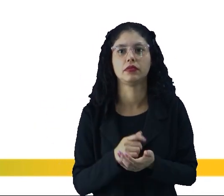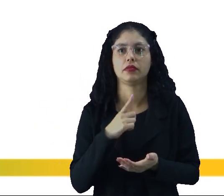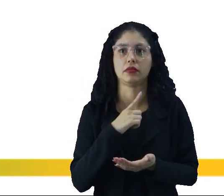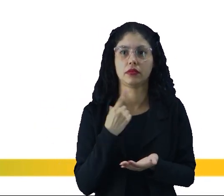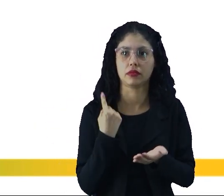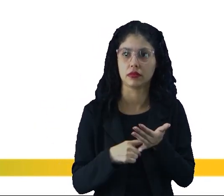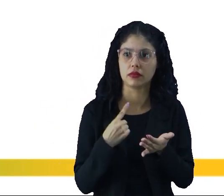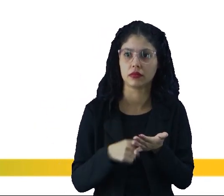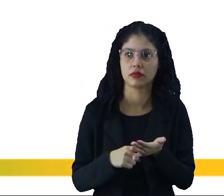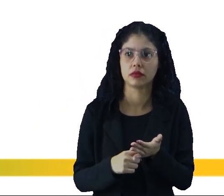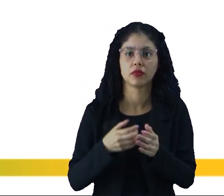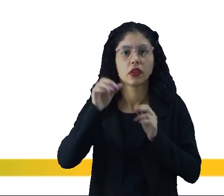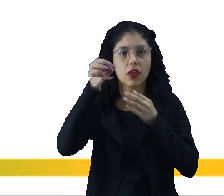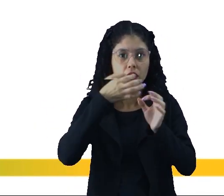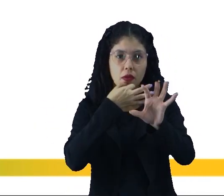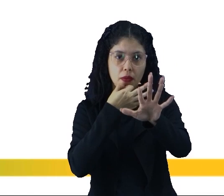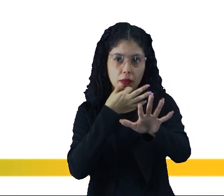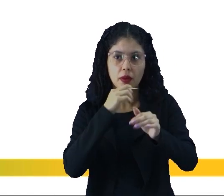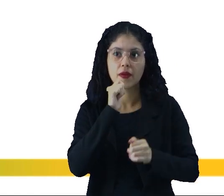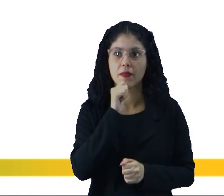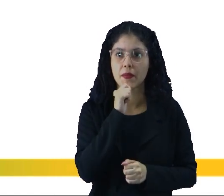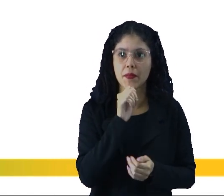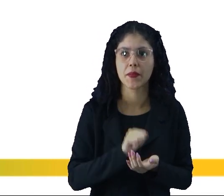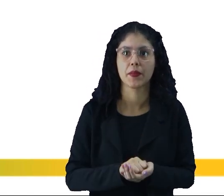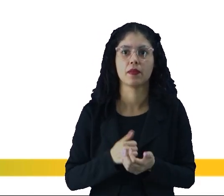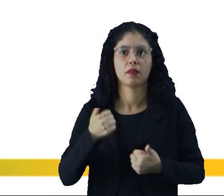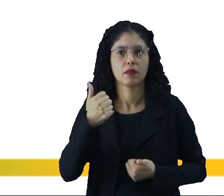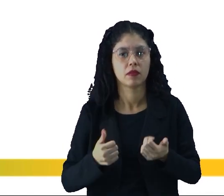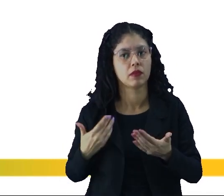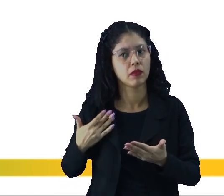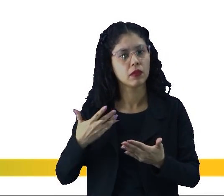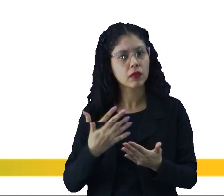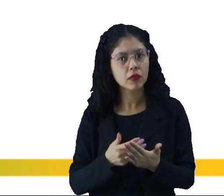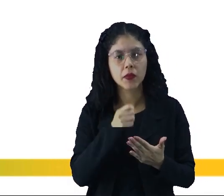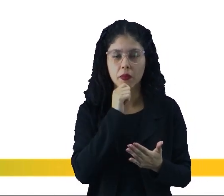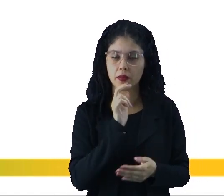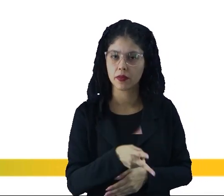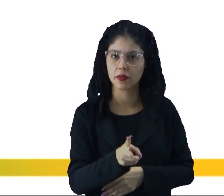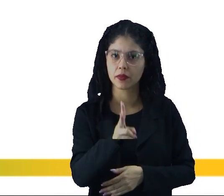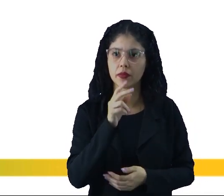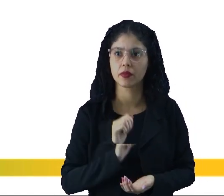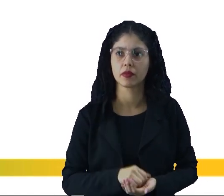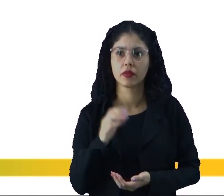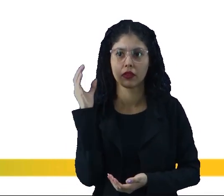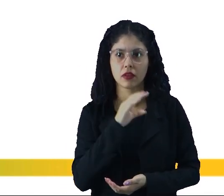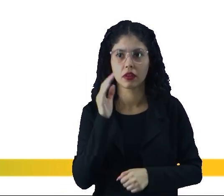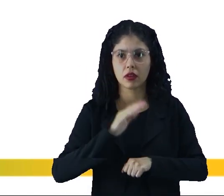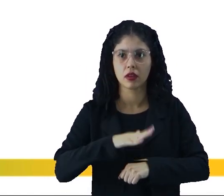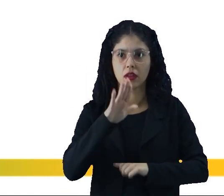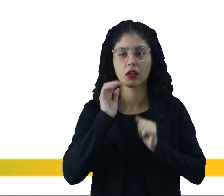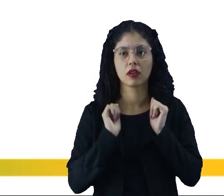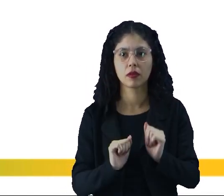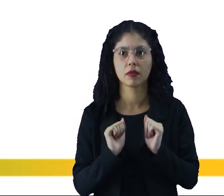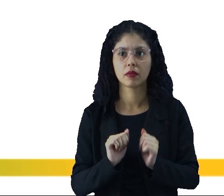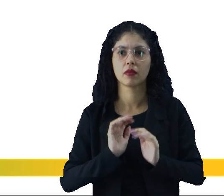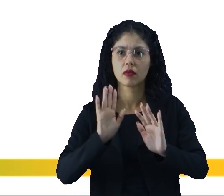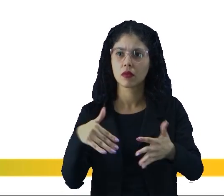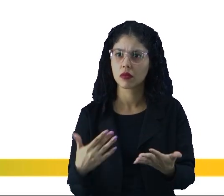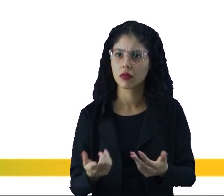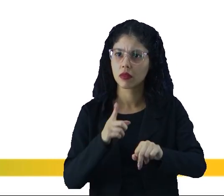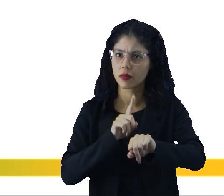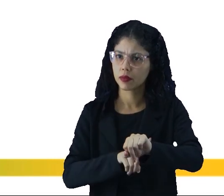de trânsito sejam favoráveis para que o veículo da empresa ande continuamente na velocidade máxima permitida